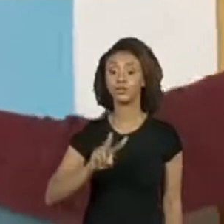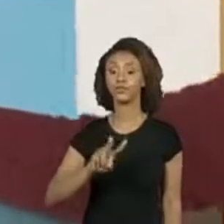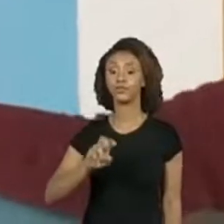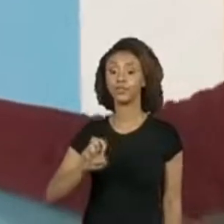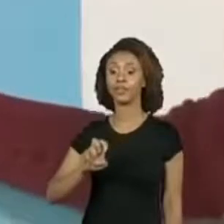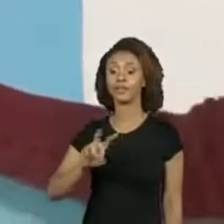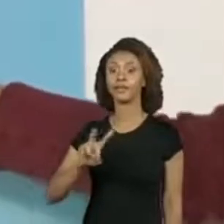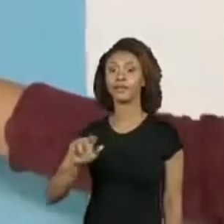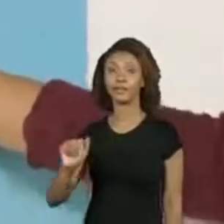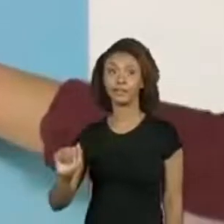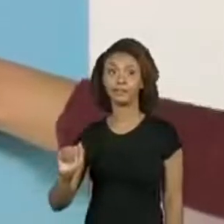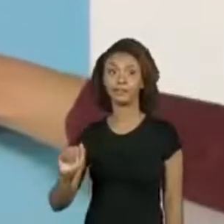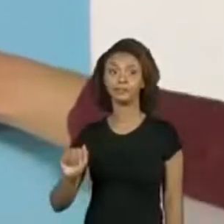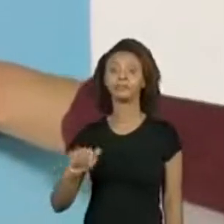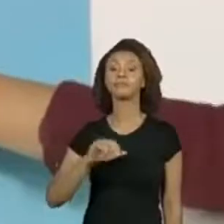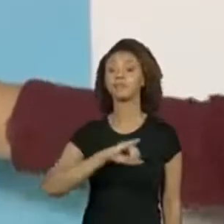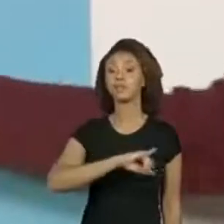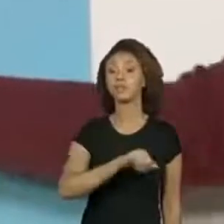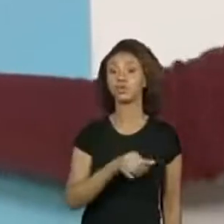Joelson,